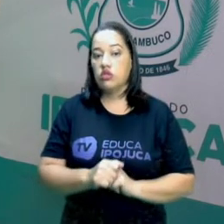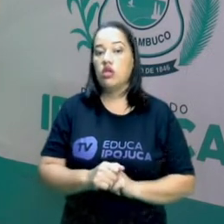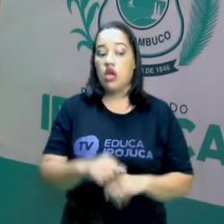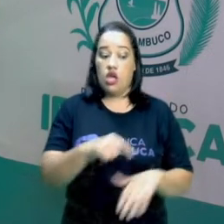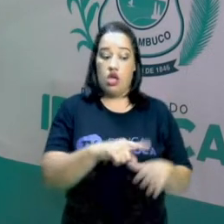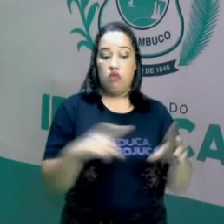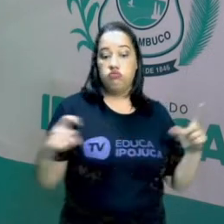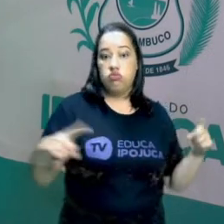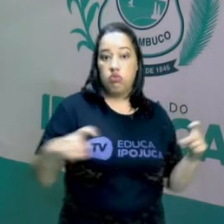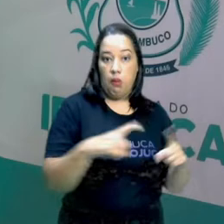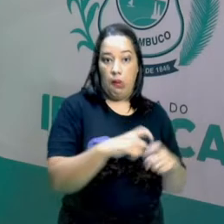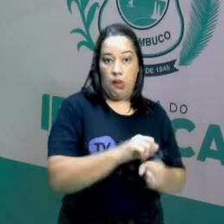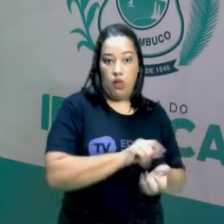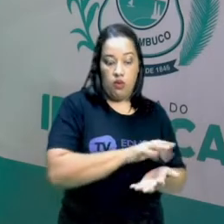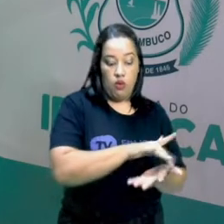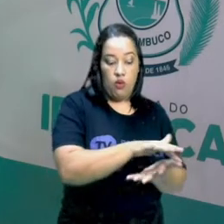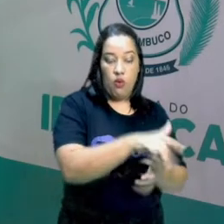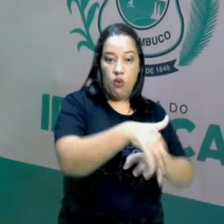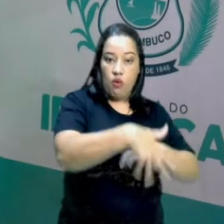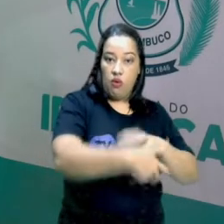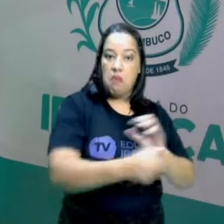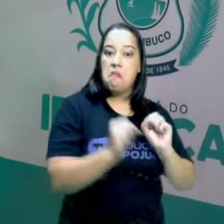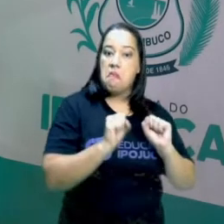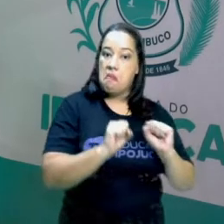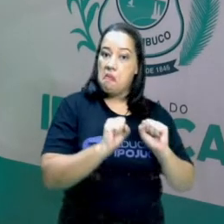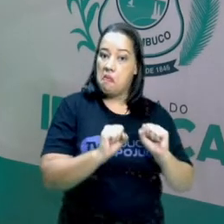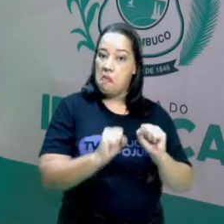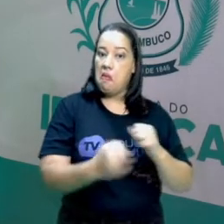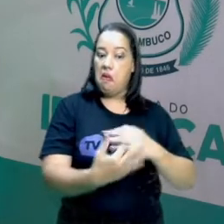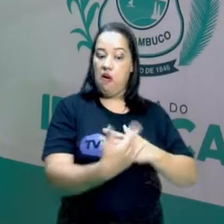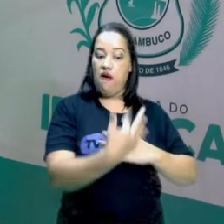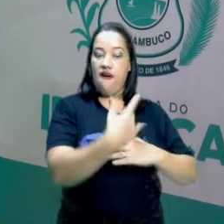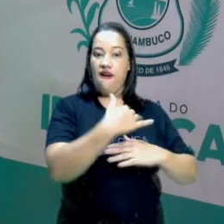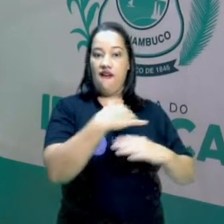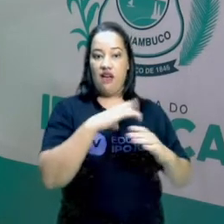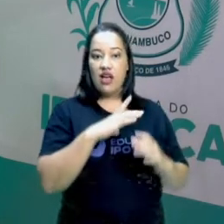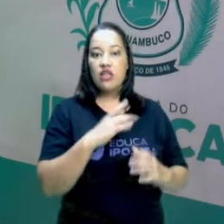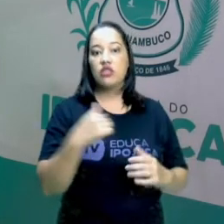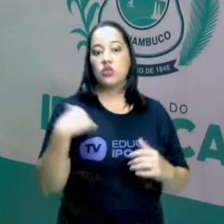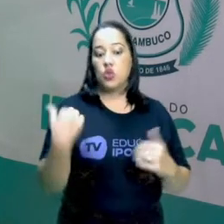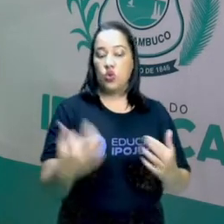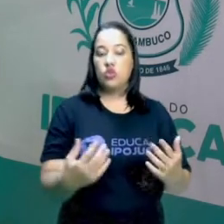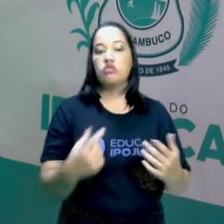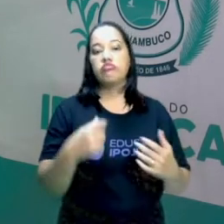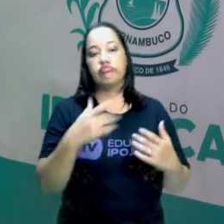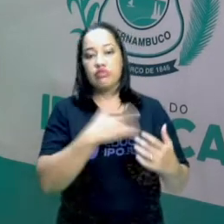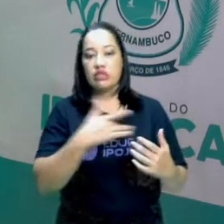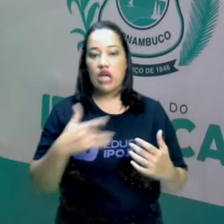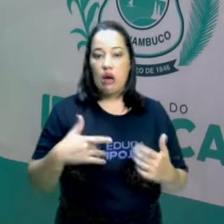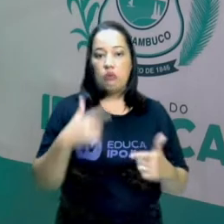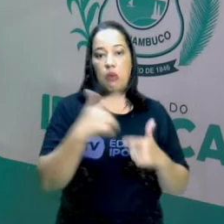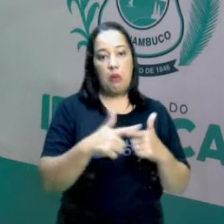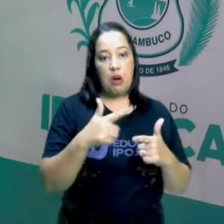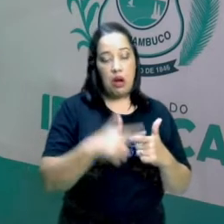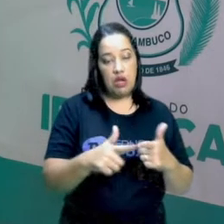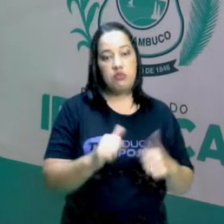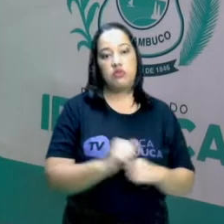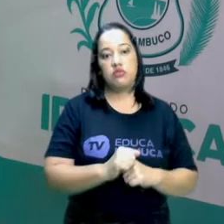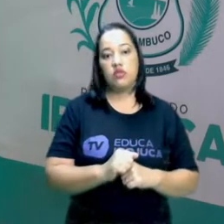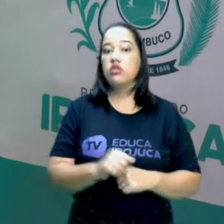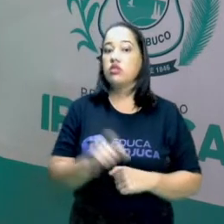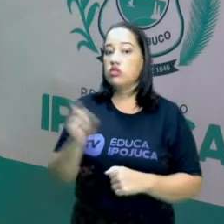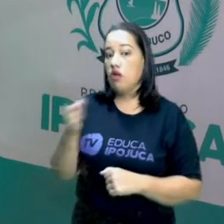podemos ser contaminados e afetar a nossa saúde e a nossa vida, a cor também, ela teve um